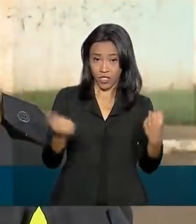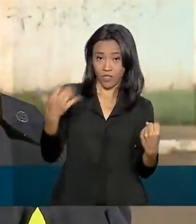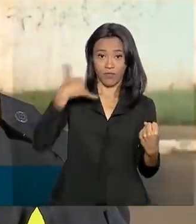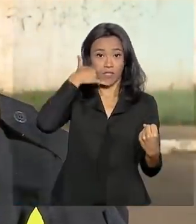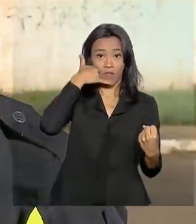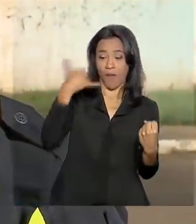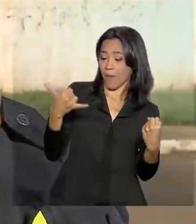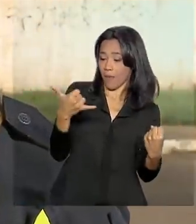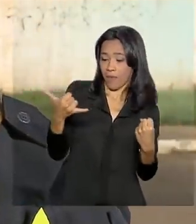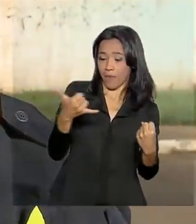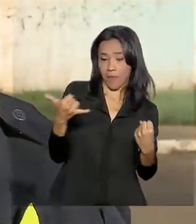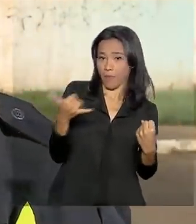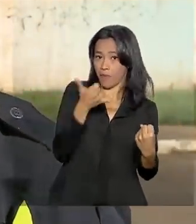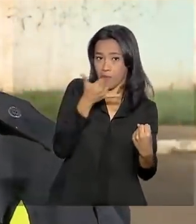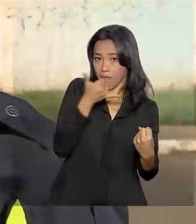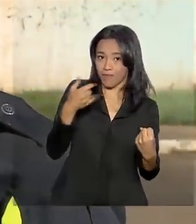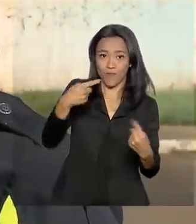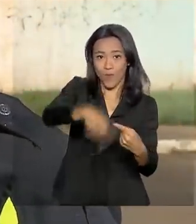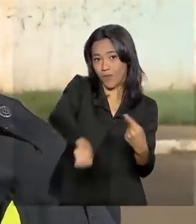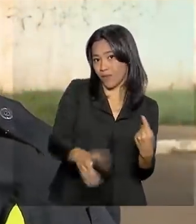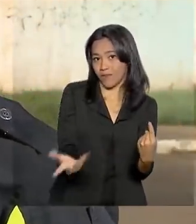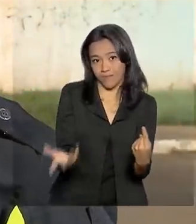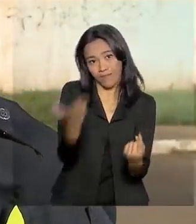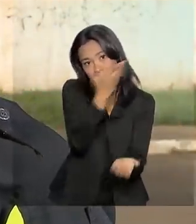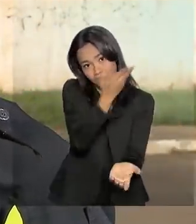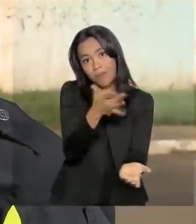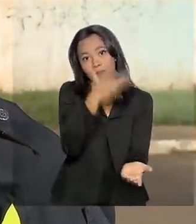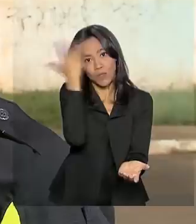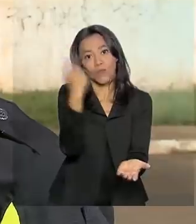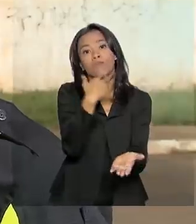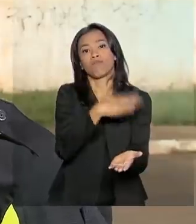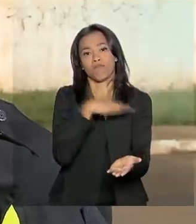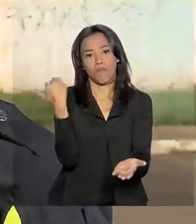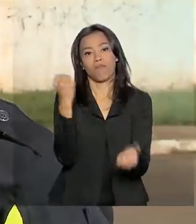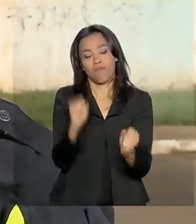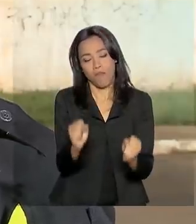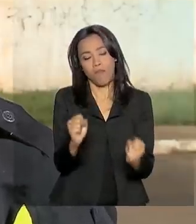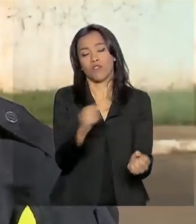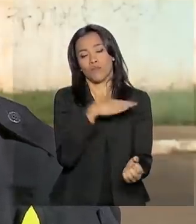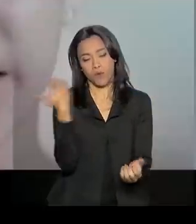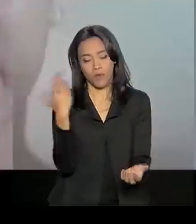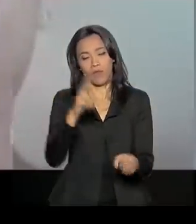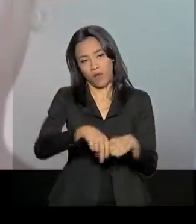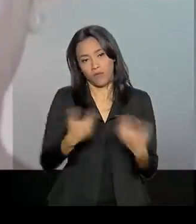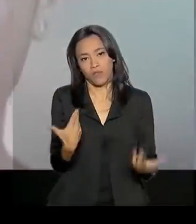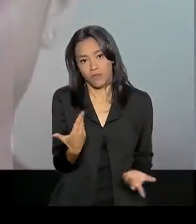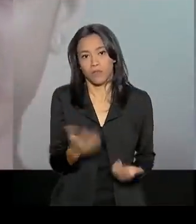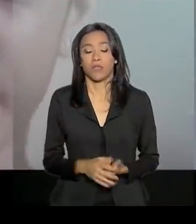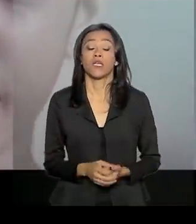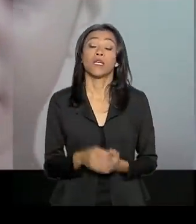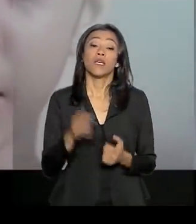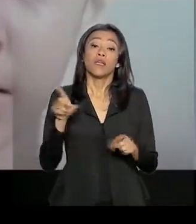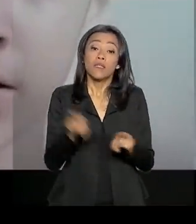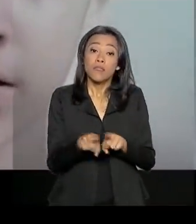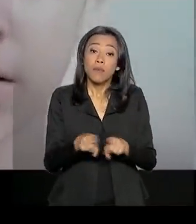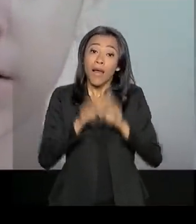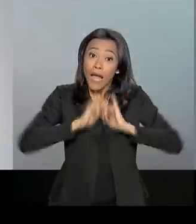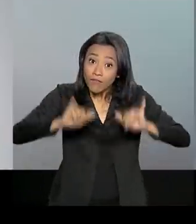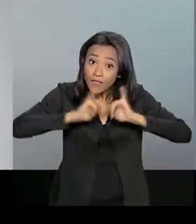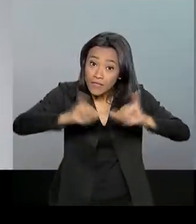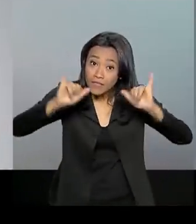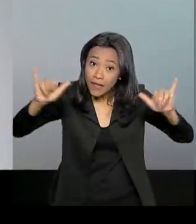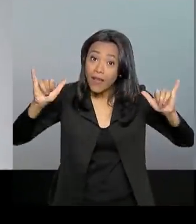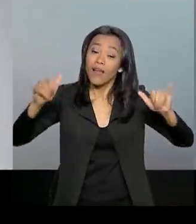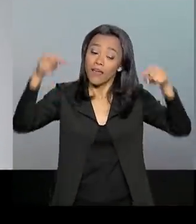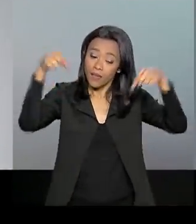não é legal. Nós acabamos perdendo vidas no trânsito por esse uso dessa combinação. E para reforçar esse recado,